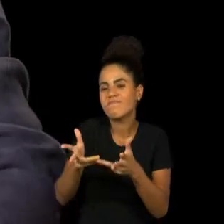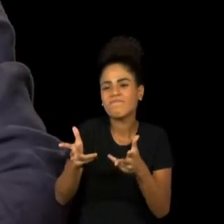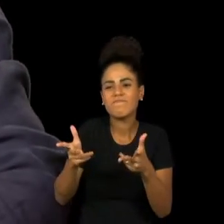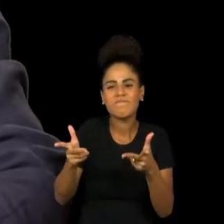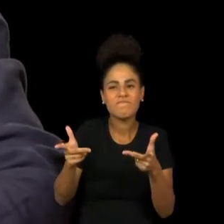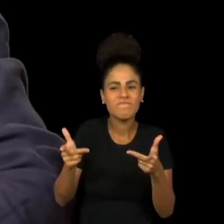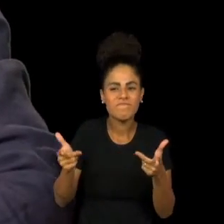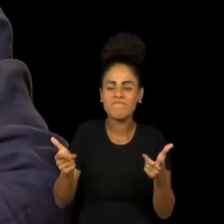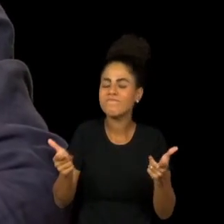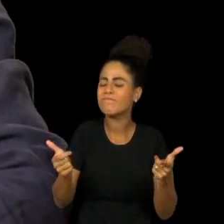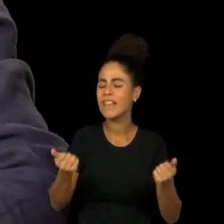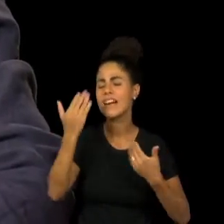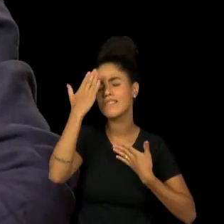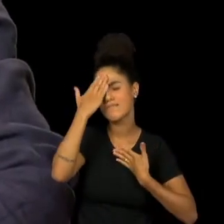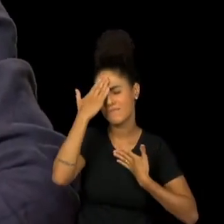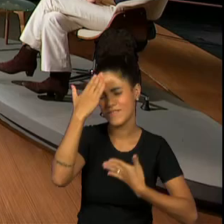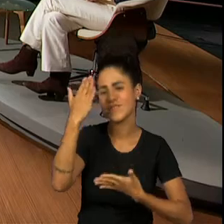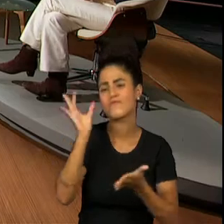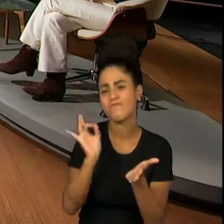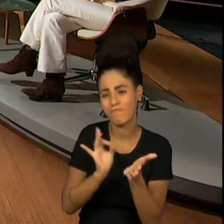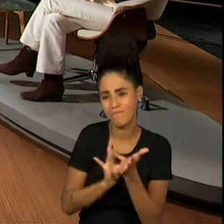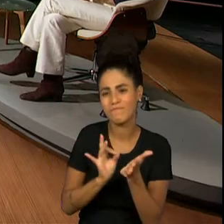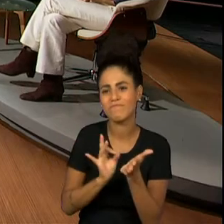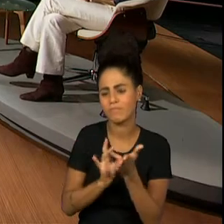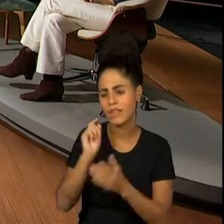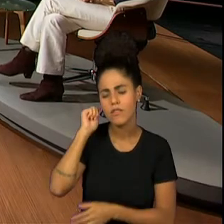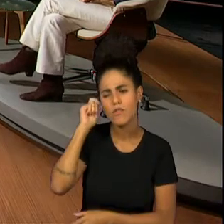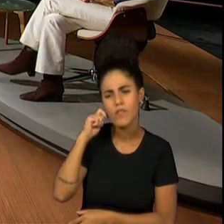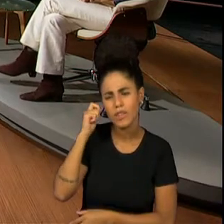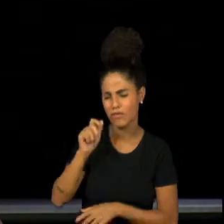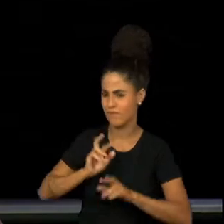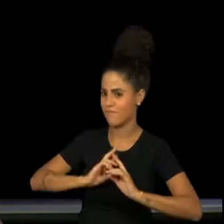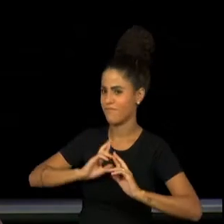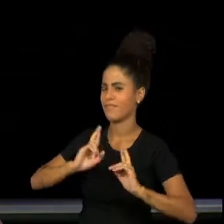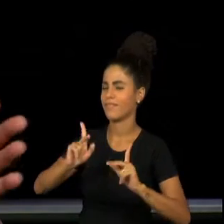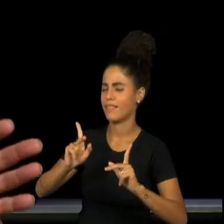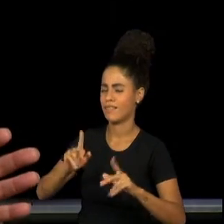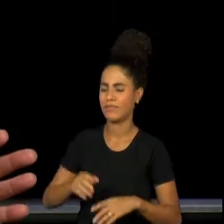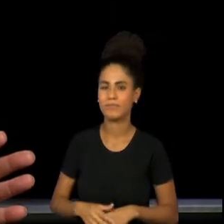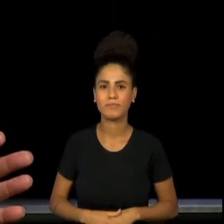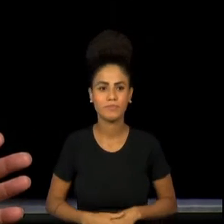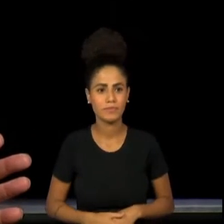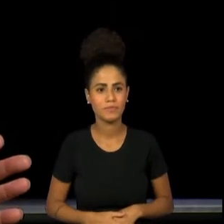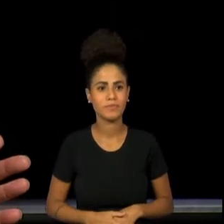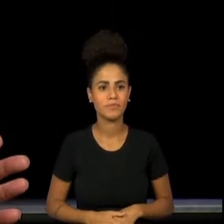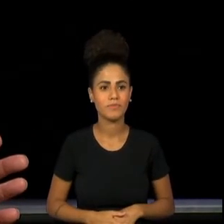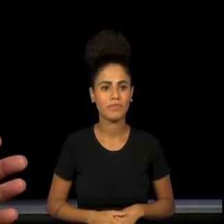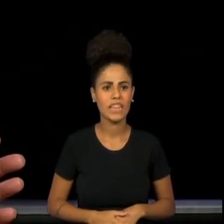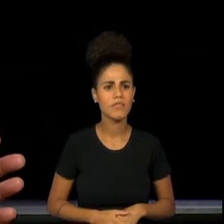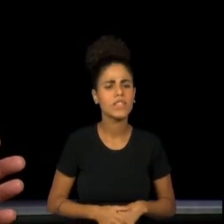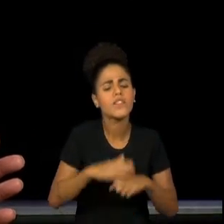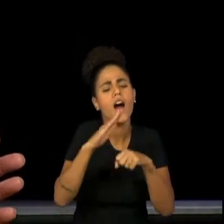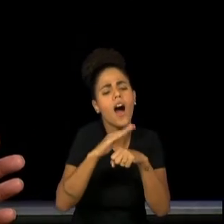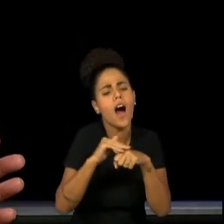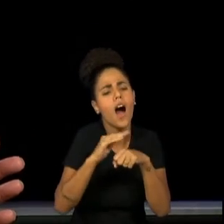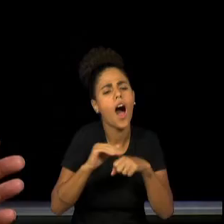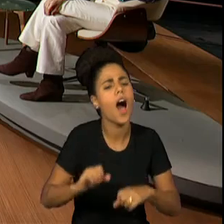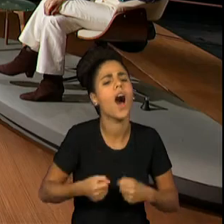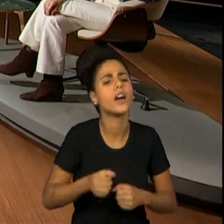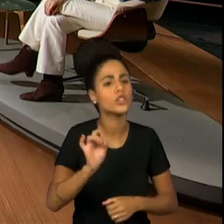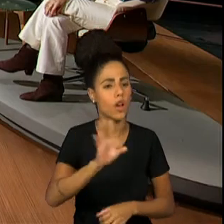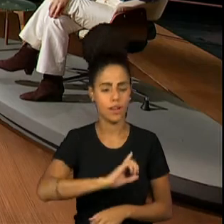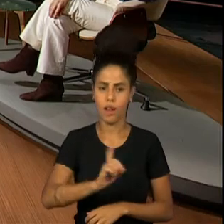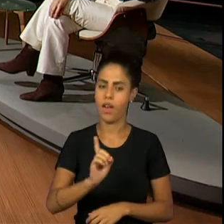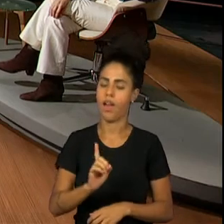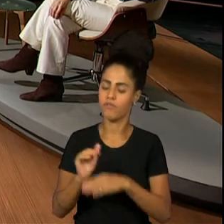super, super agradeço. Eu acho que ele é um ator super versátil. Essa coisa de ele não passar a mão na cabeça vem muito da sua mãe também,